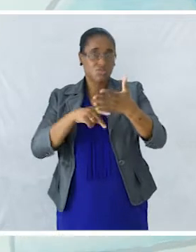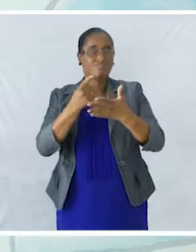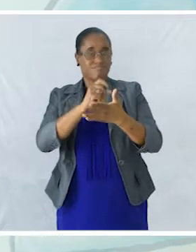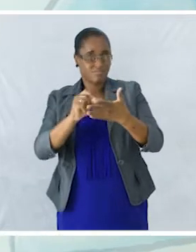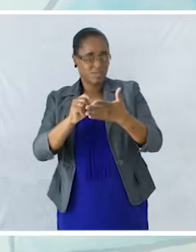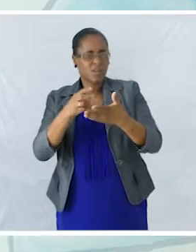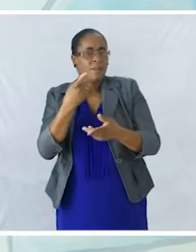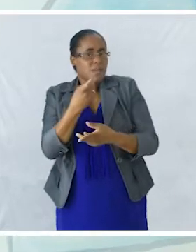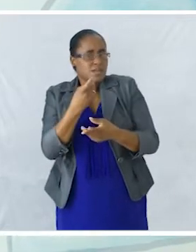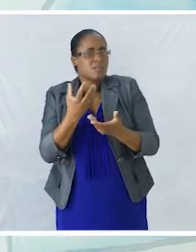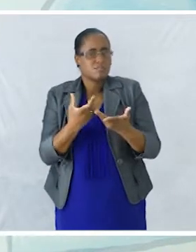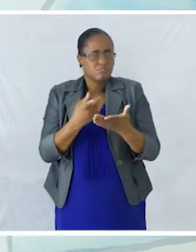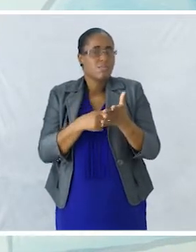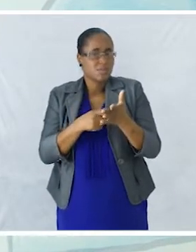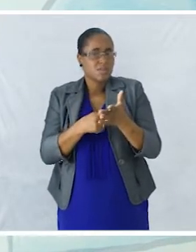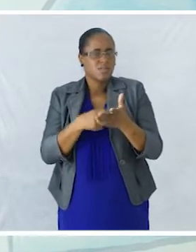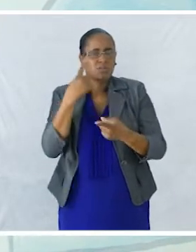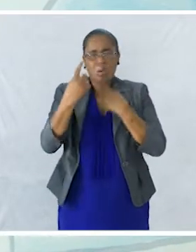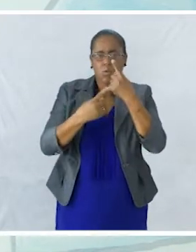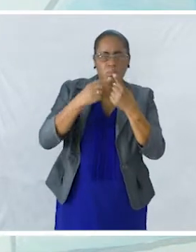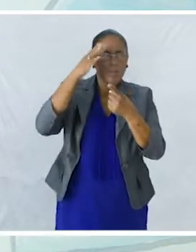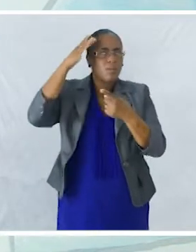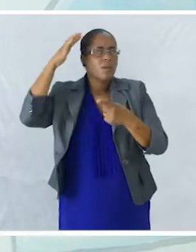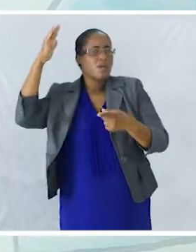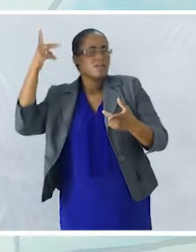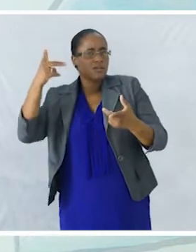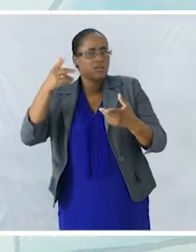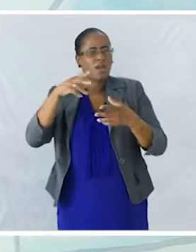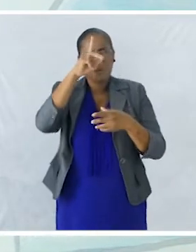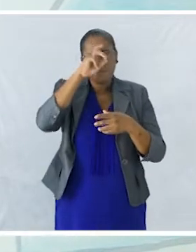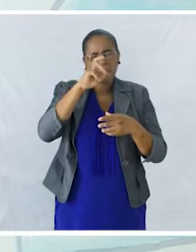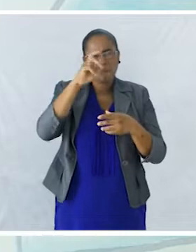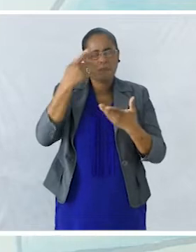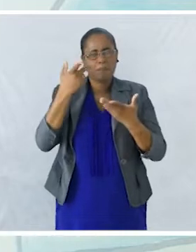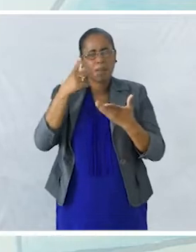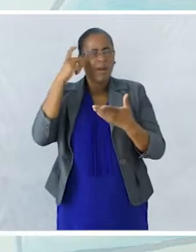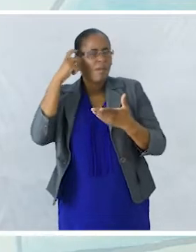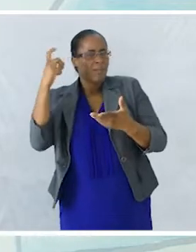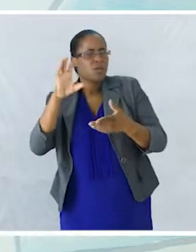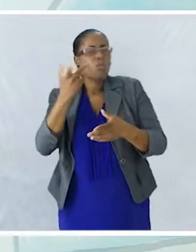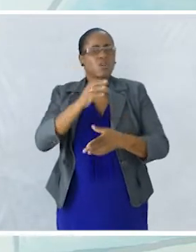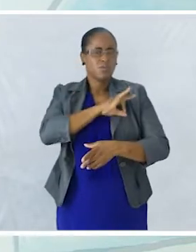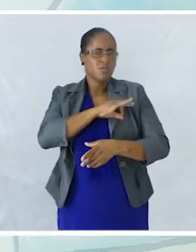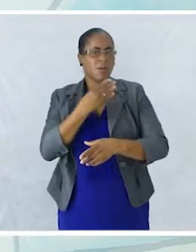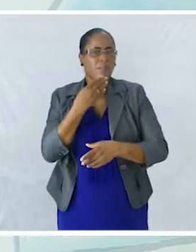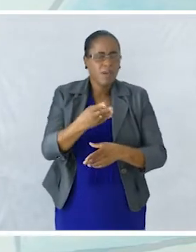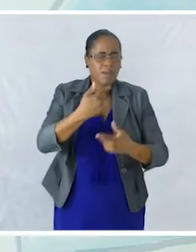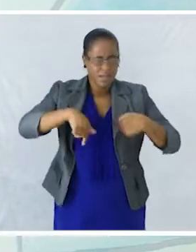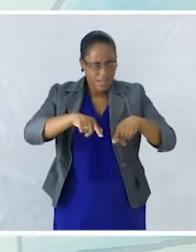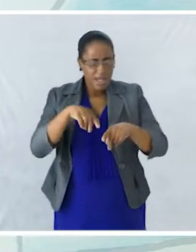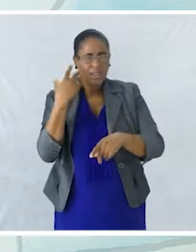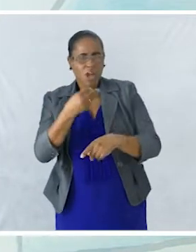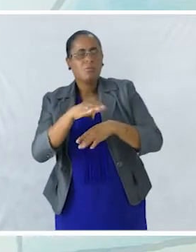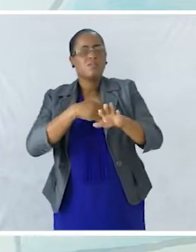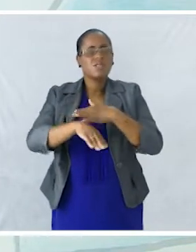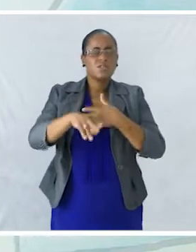imaginação Agora vejamos Quando o professor pede na sala de aulas Para fazer um texto narrativo Para